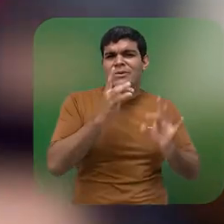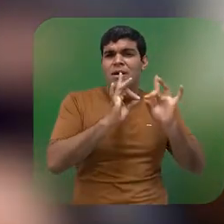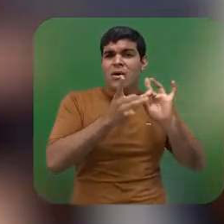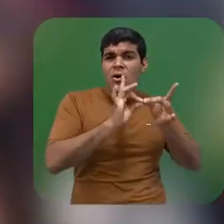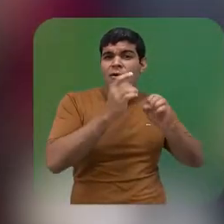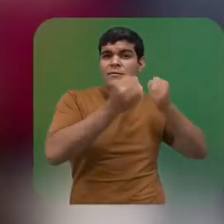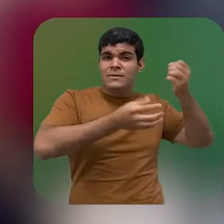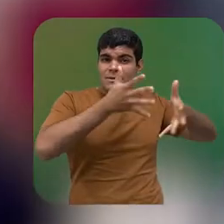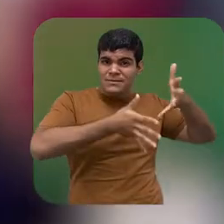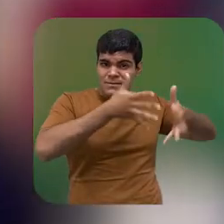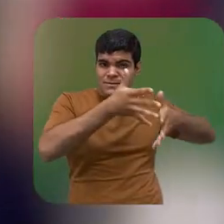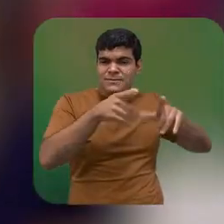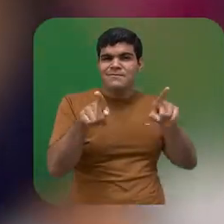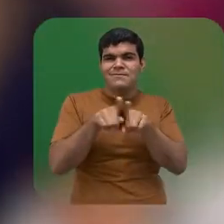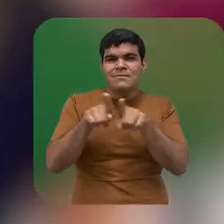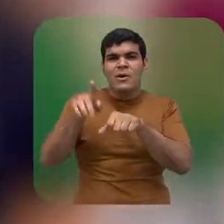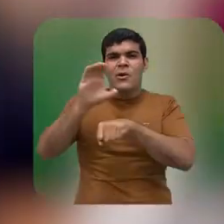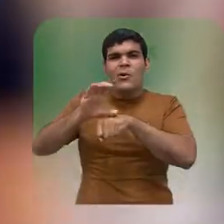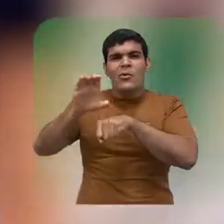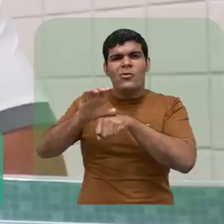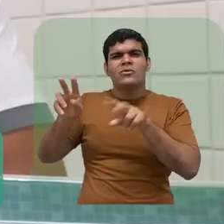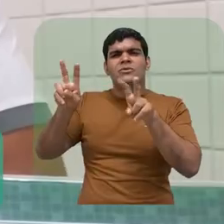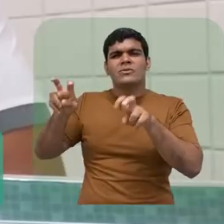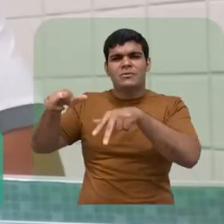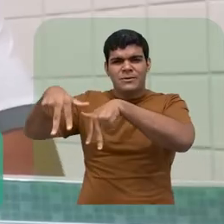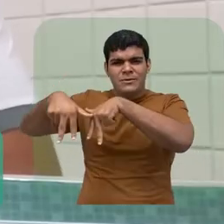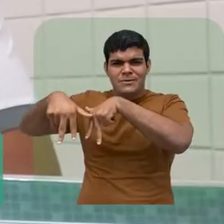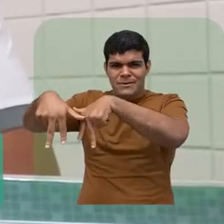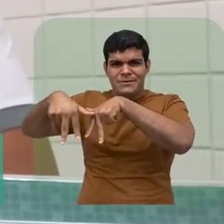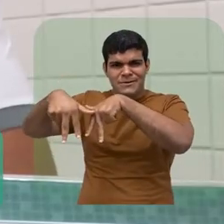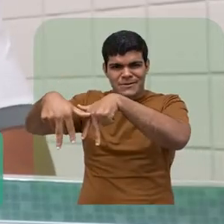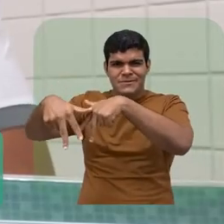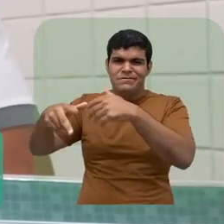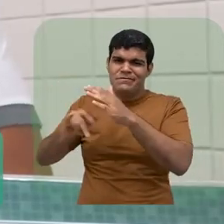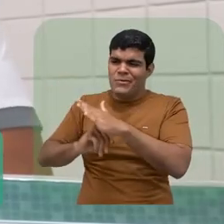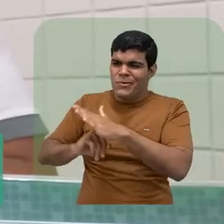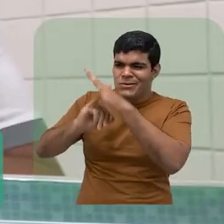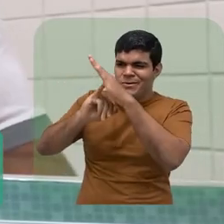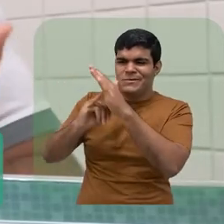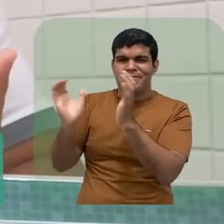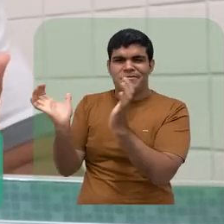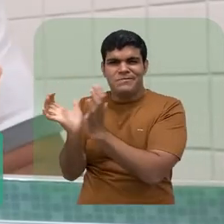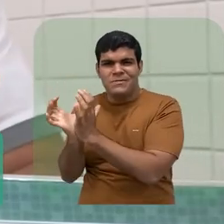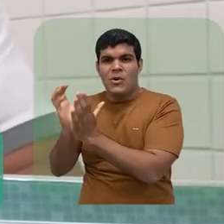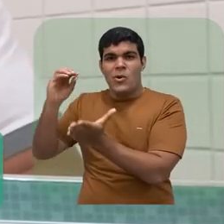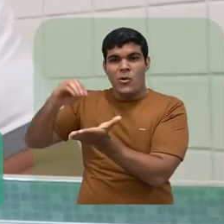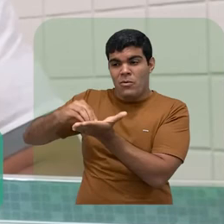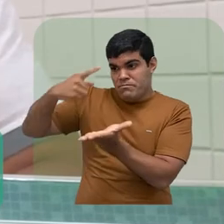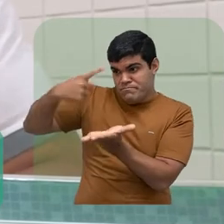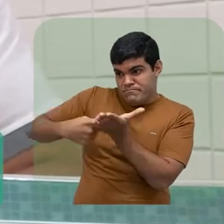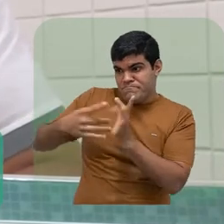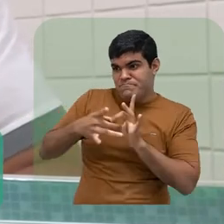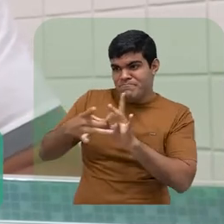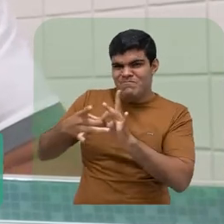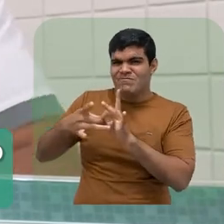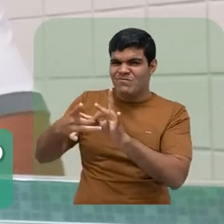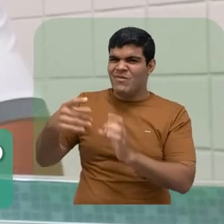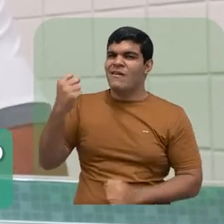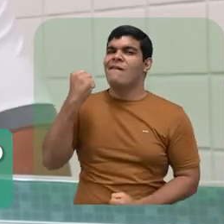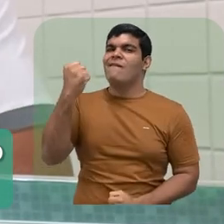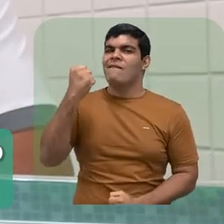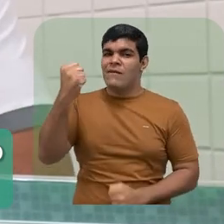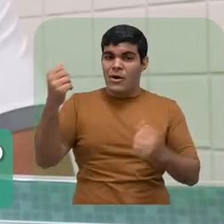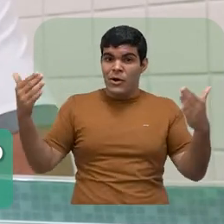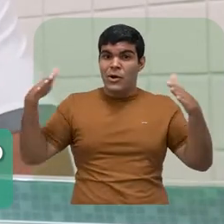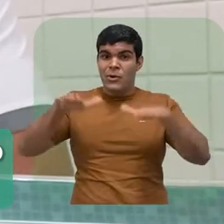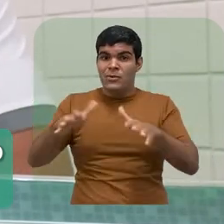bem como um minicurso sobre orientação e mobilidade. Com certeza, essas parcerias entre o IFPE e outras instituições têm